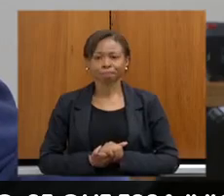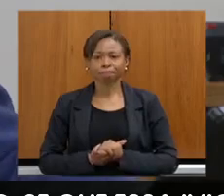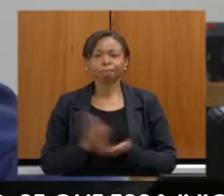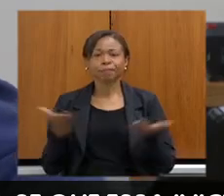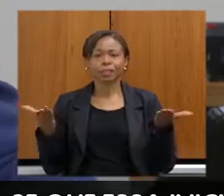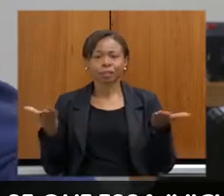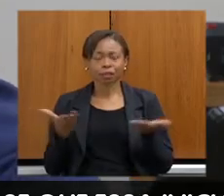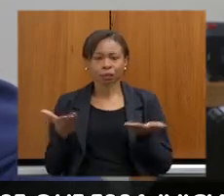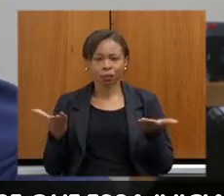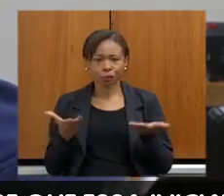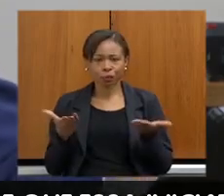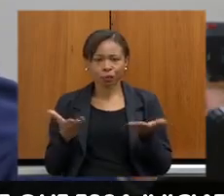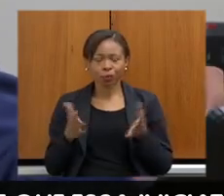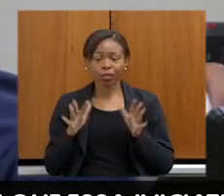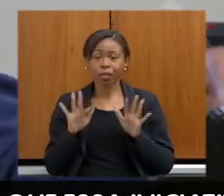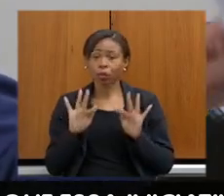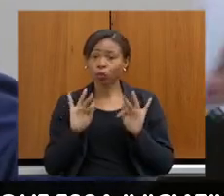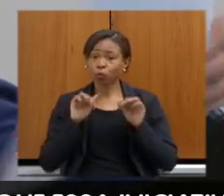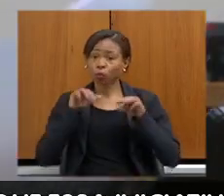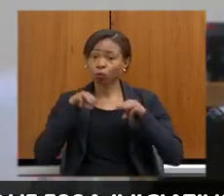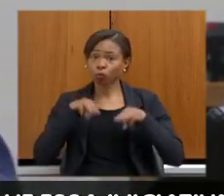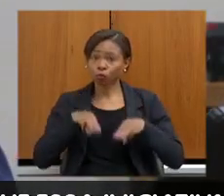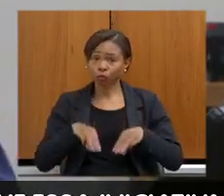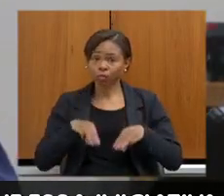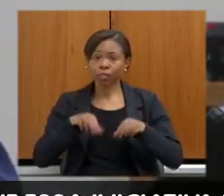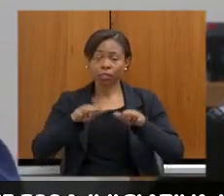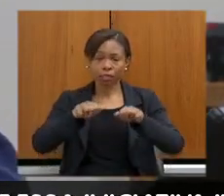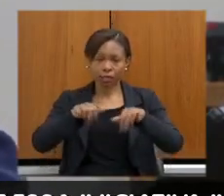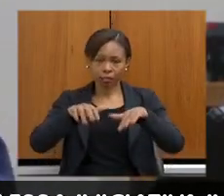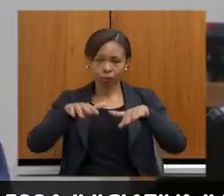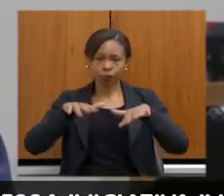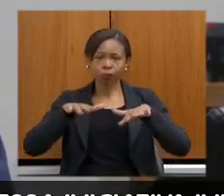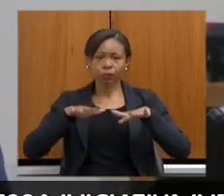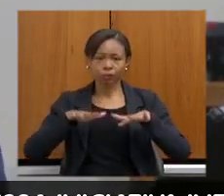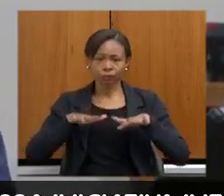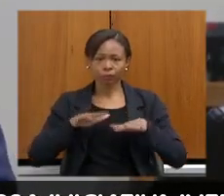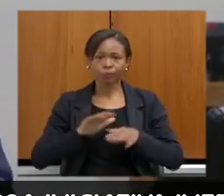ao final dessa importante audiência pública,